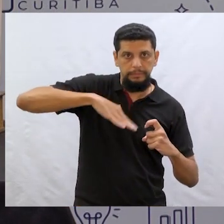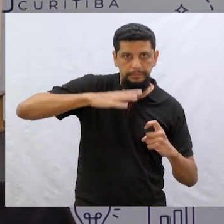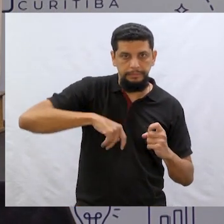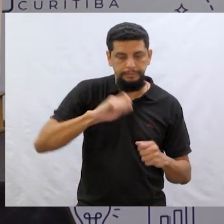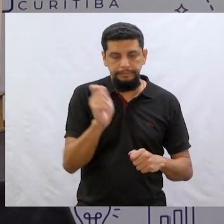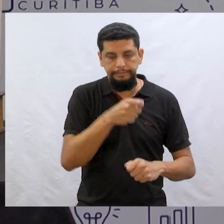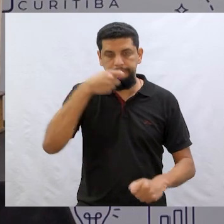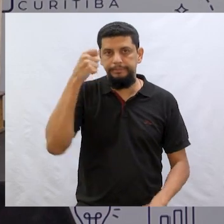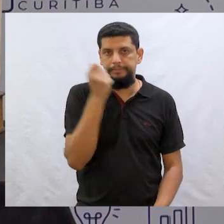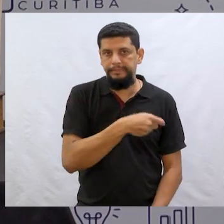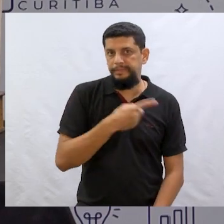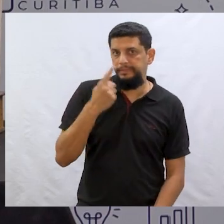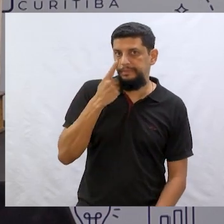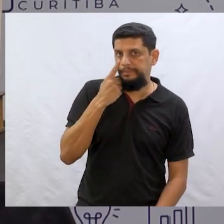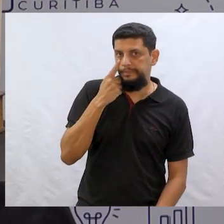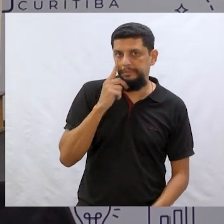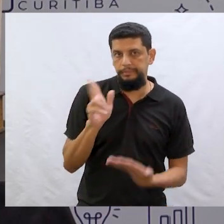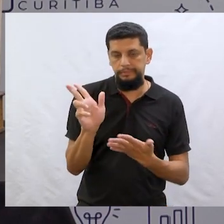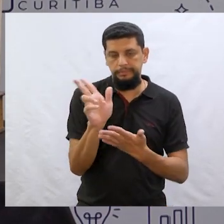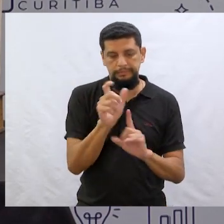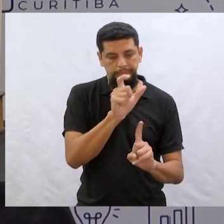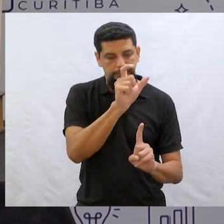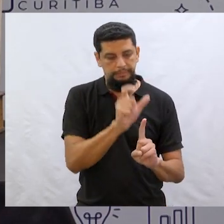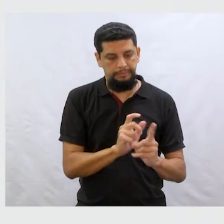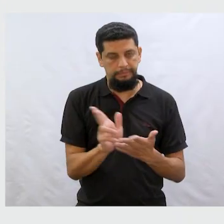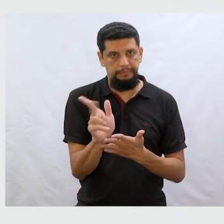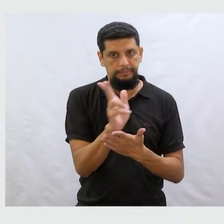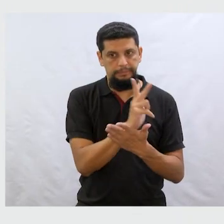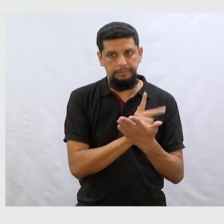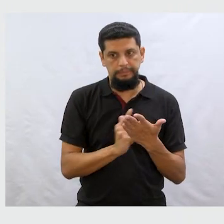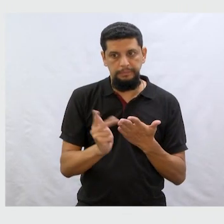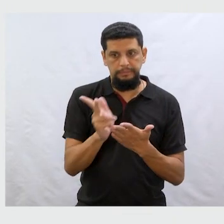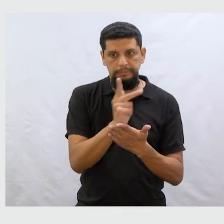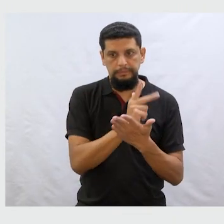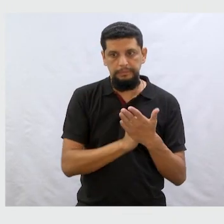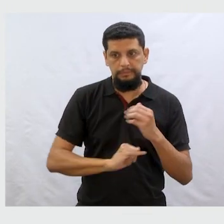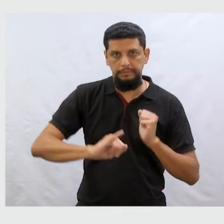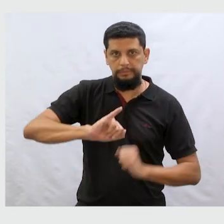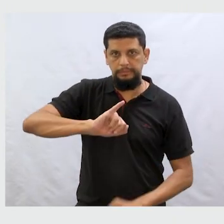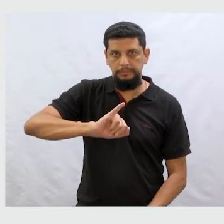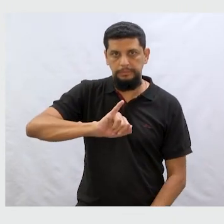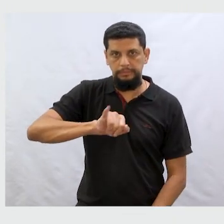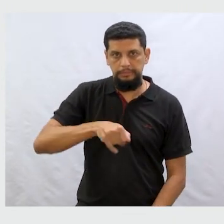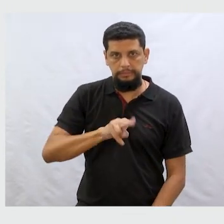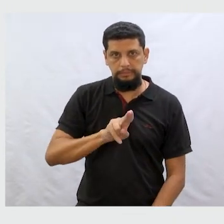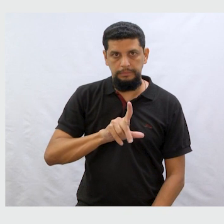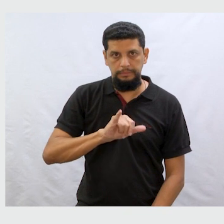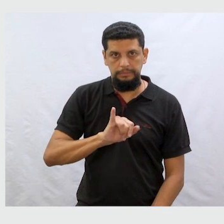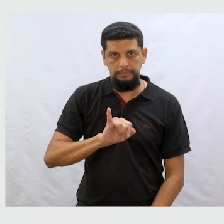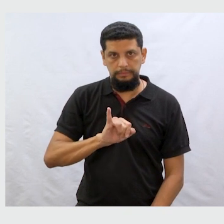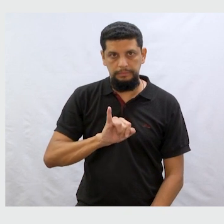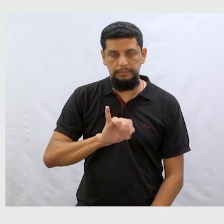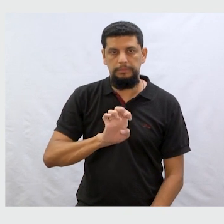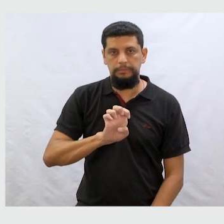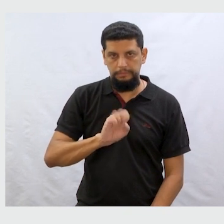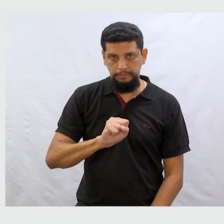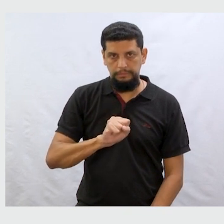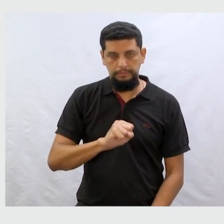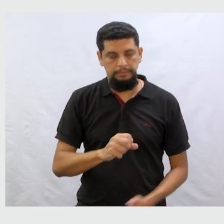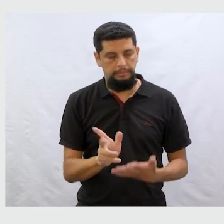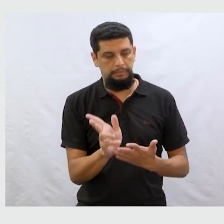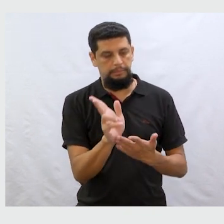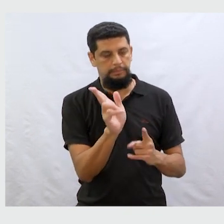fada. Legal? Olha só a ilustradora, gente. A Julie Downing, isso mesmo. Ela é ótima na aquarela.